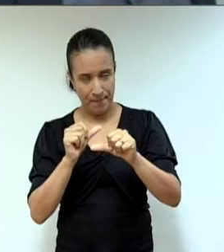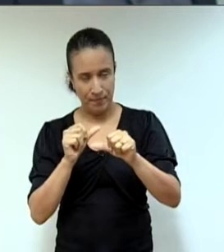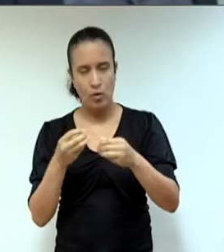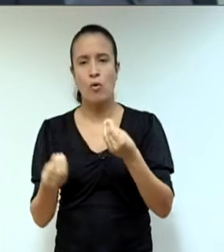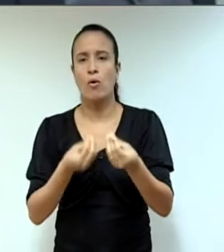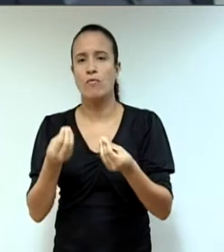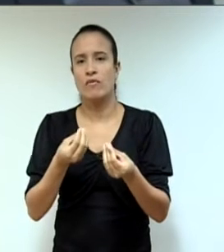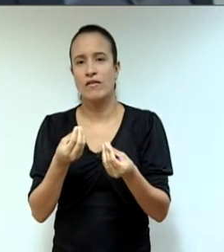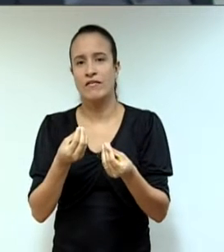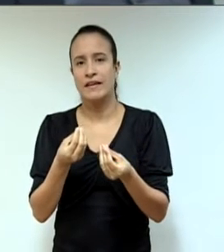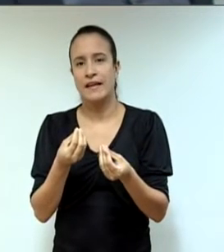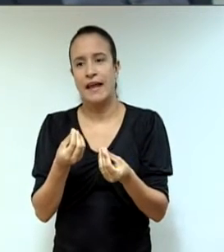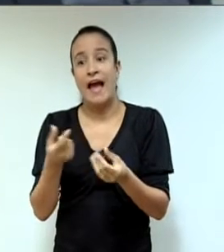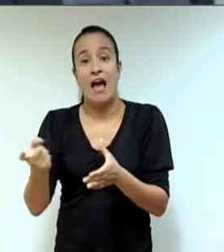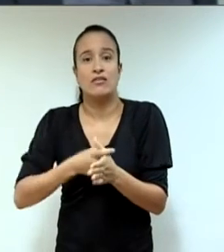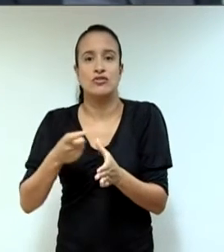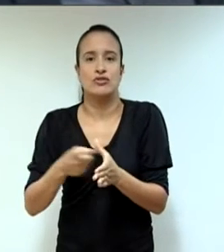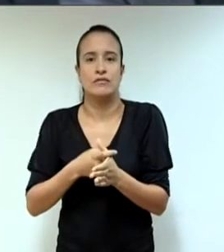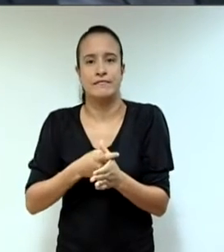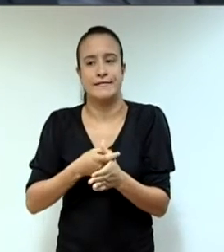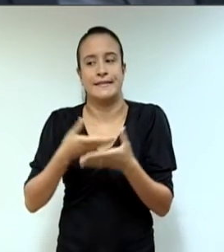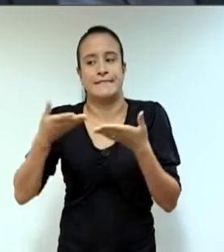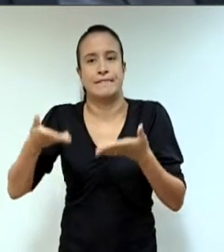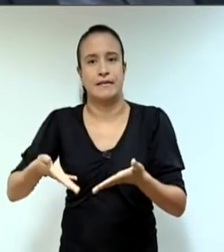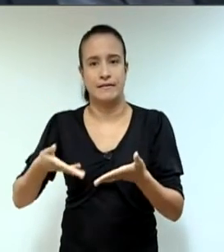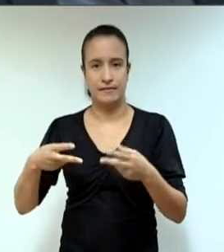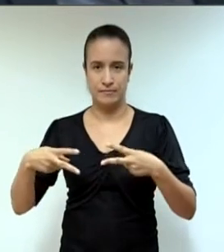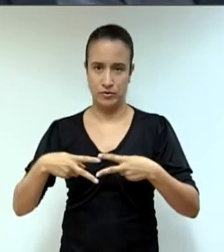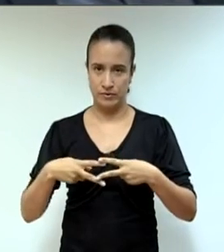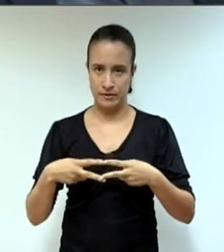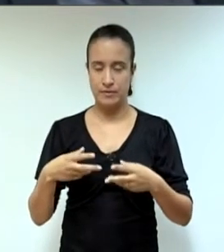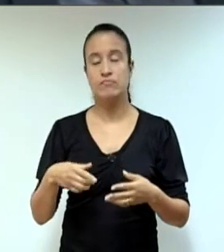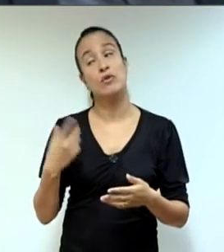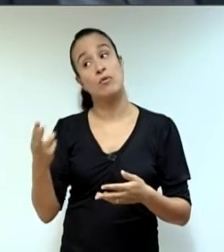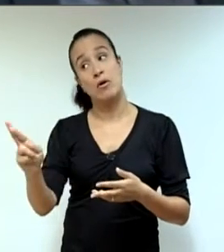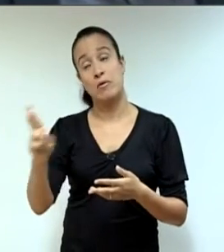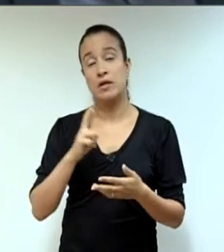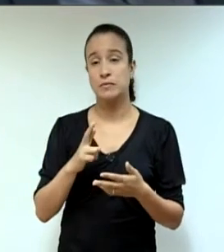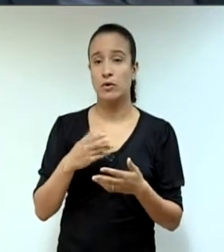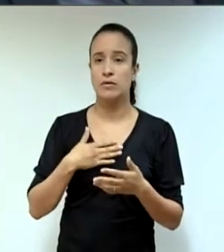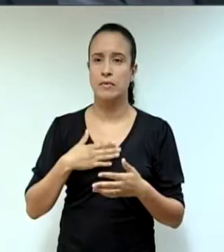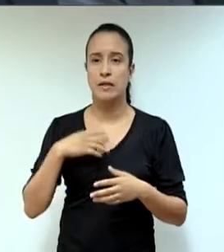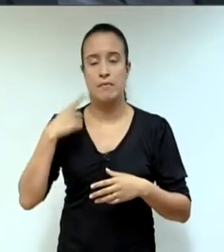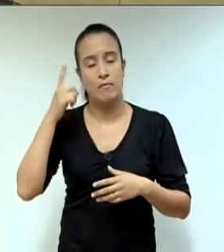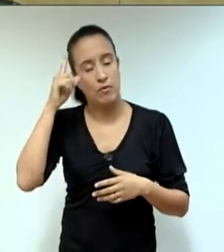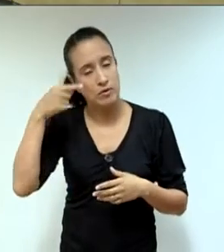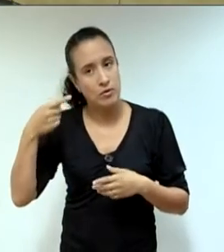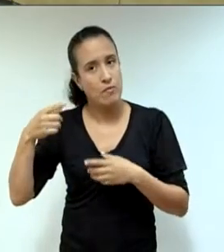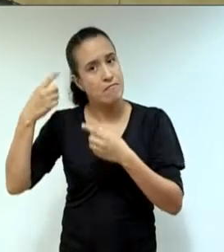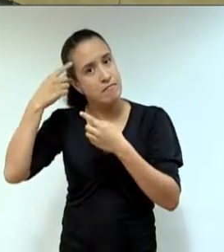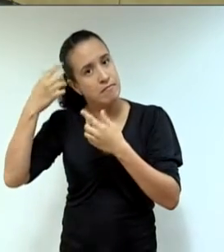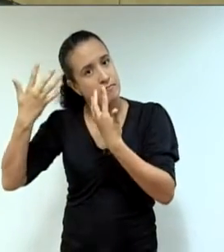municipais. Então, aguardo essa primeira resposta para que eu possa divagar um pouquinho mais sobre o projeto.